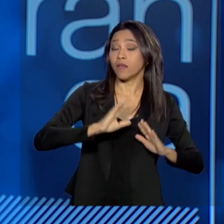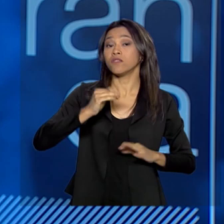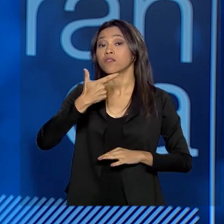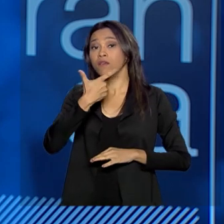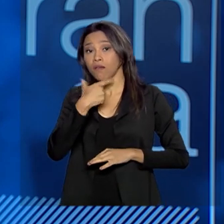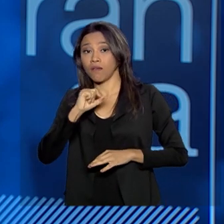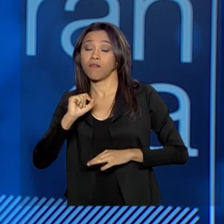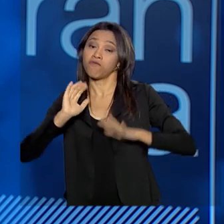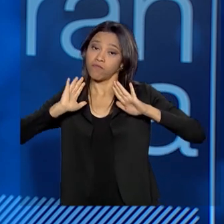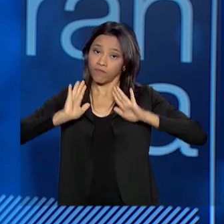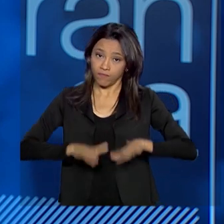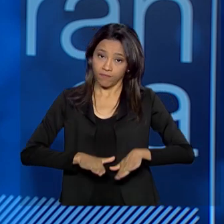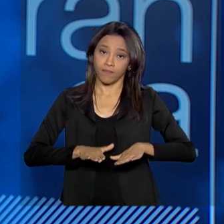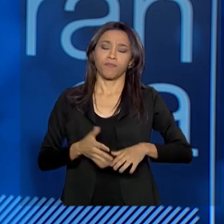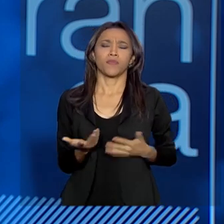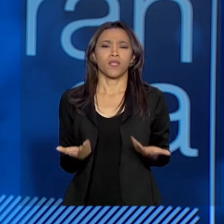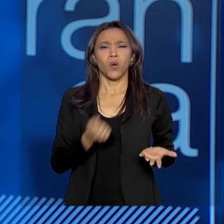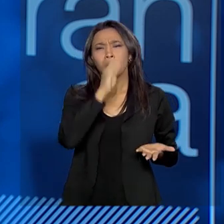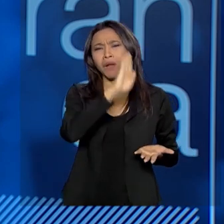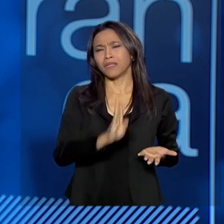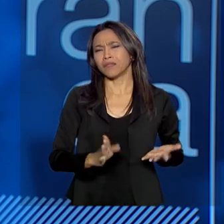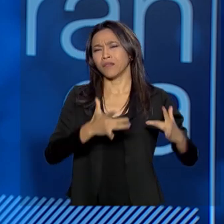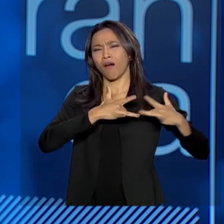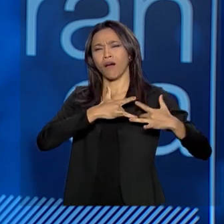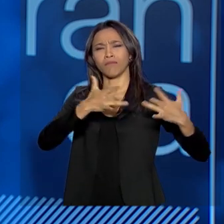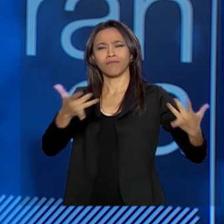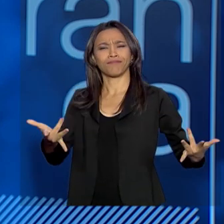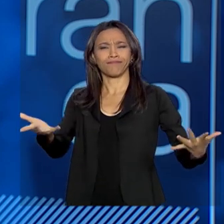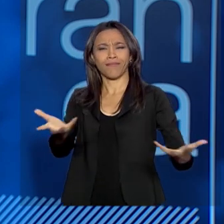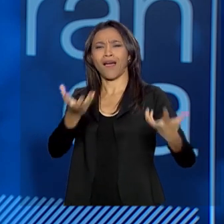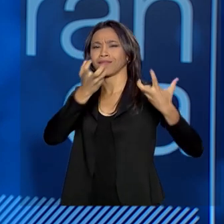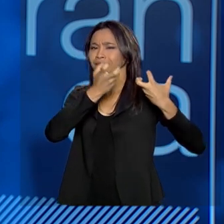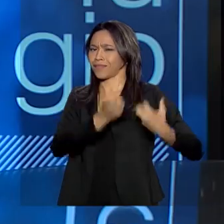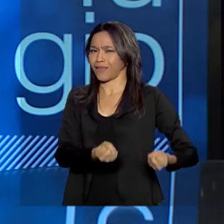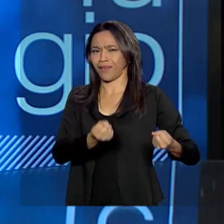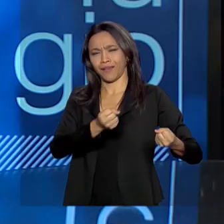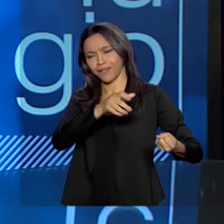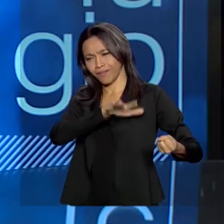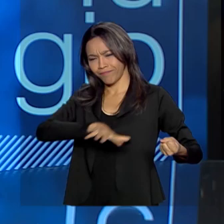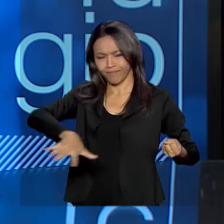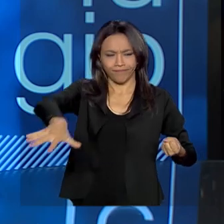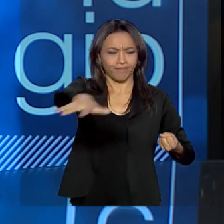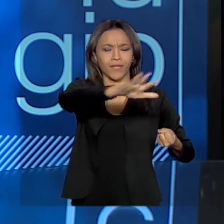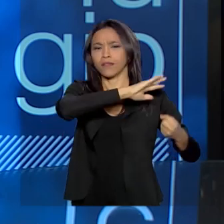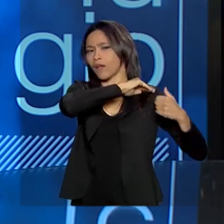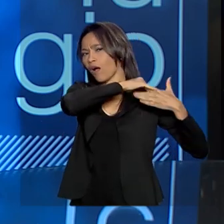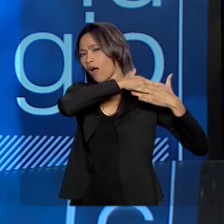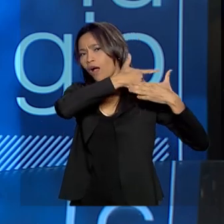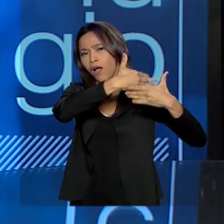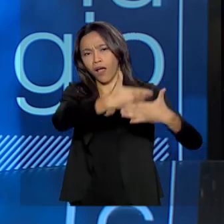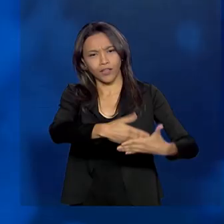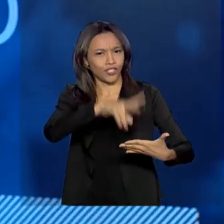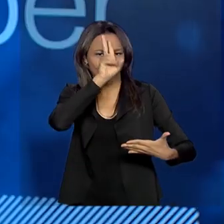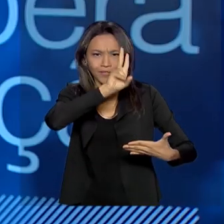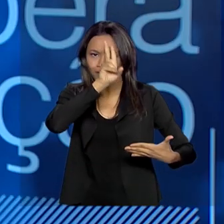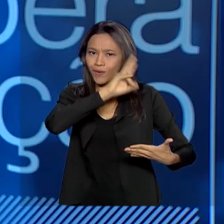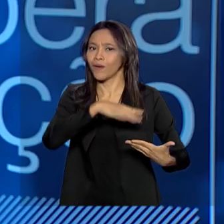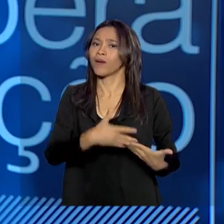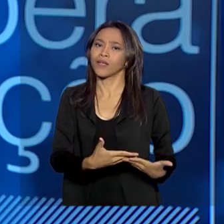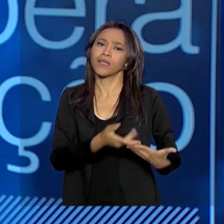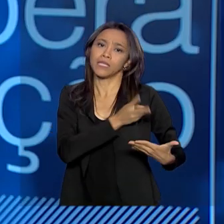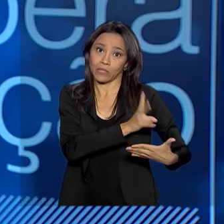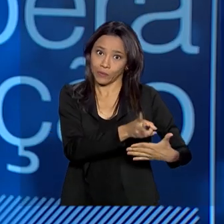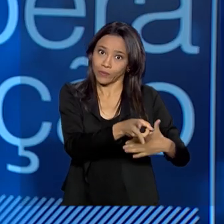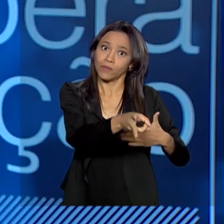Brasil é um país extremamente generoso e acolhedor. Tem esse histórico. Tem um histórico e se mantém nesse